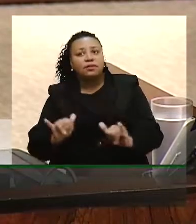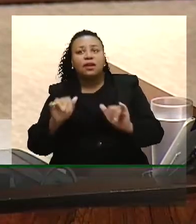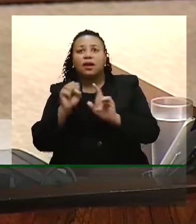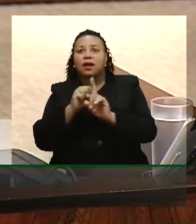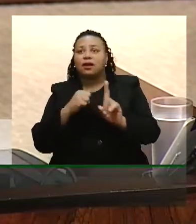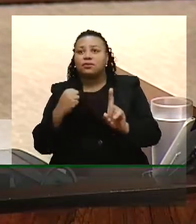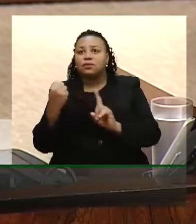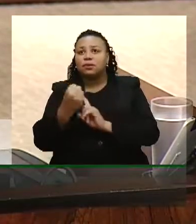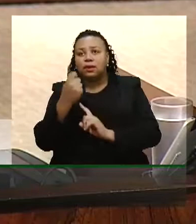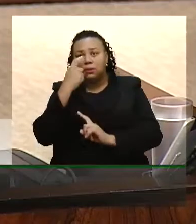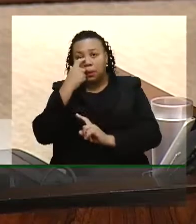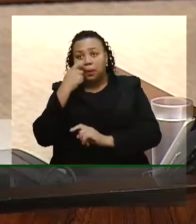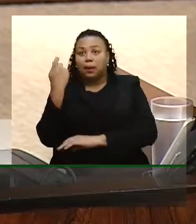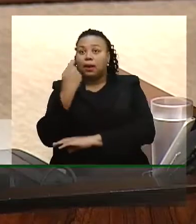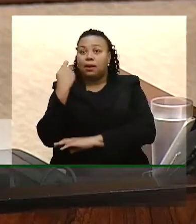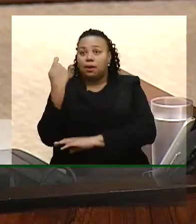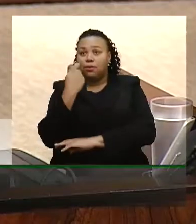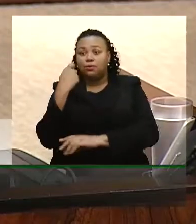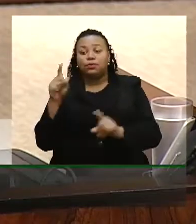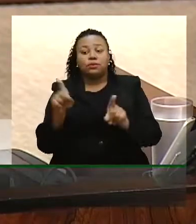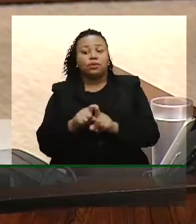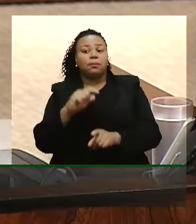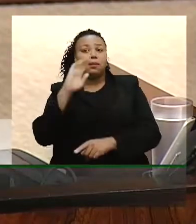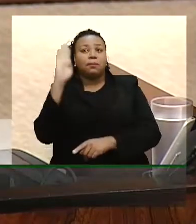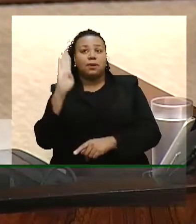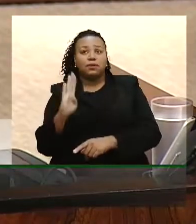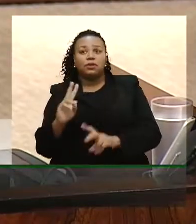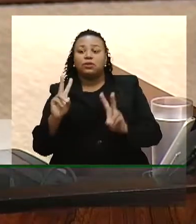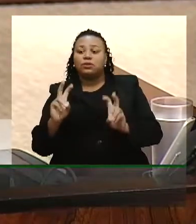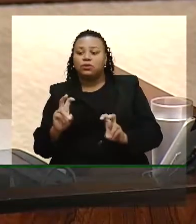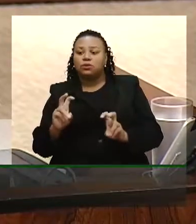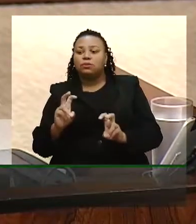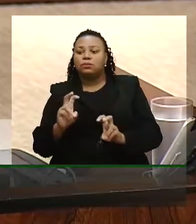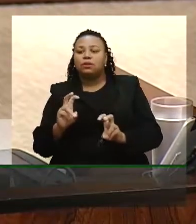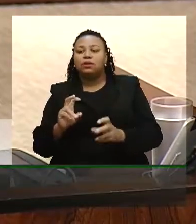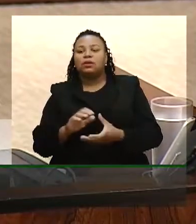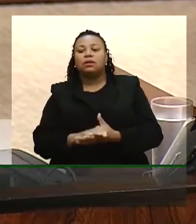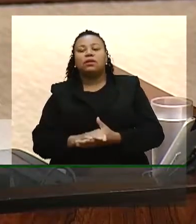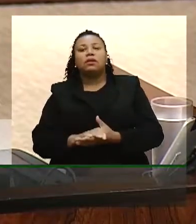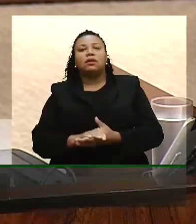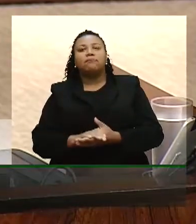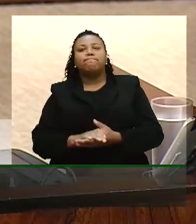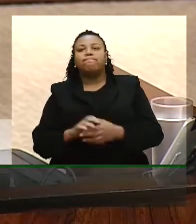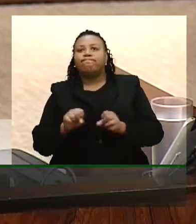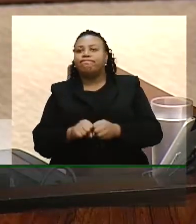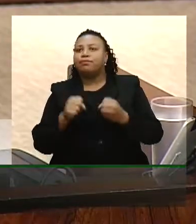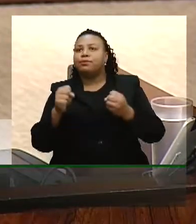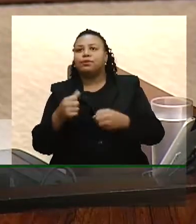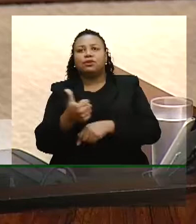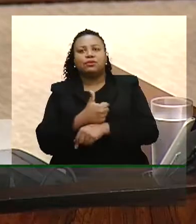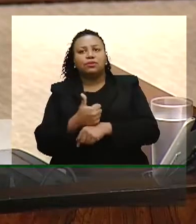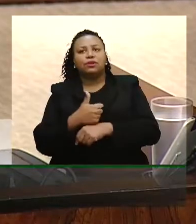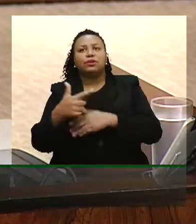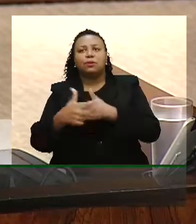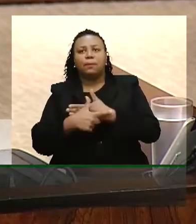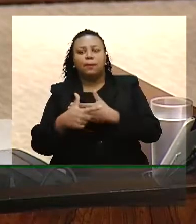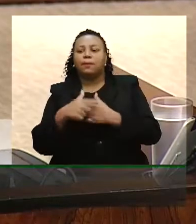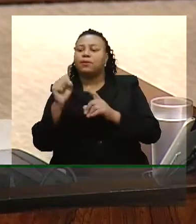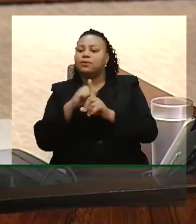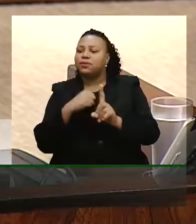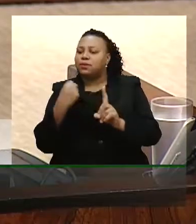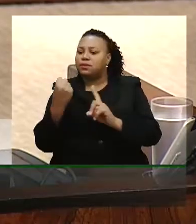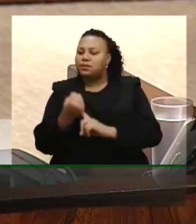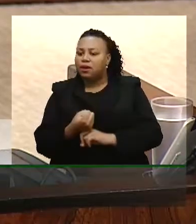gaúcha e brasileira sobre a precarização das profissões de grande função social,